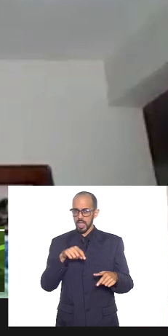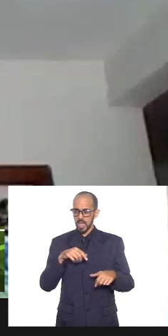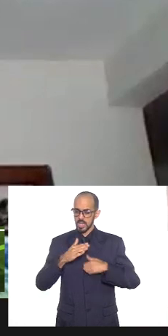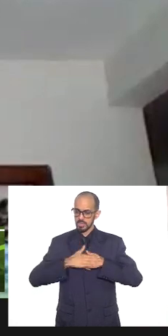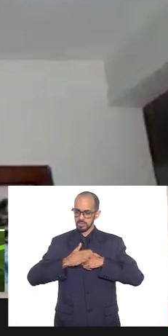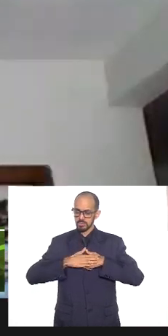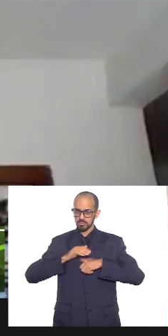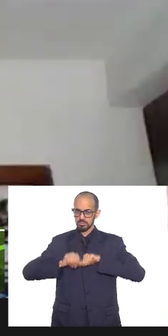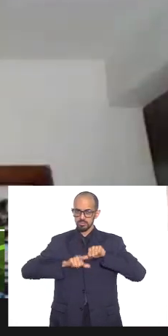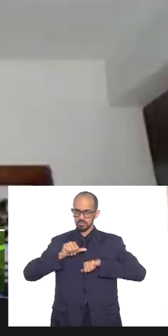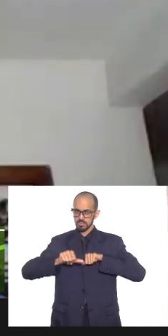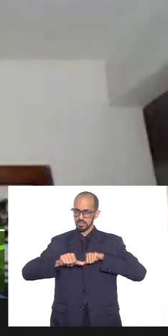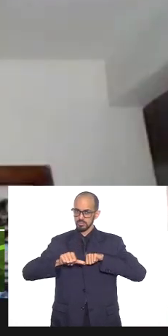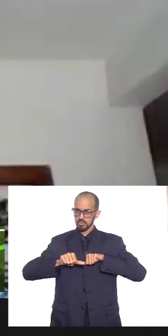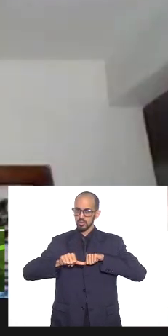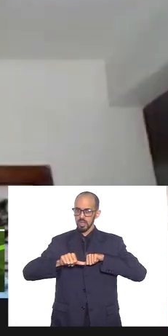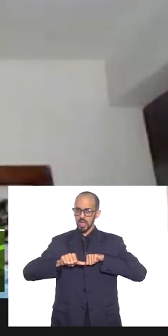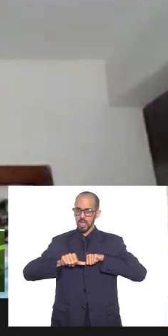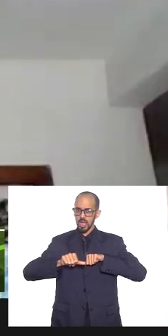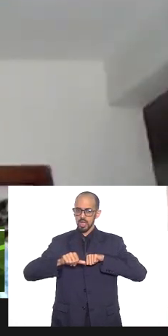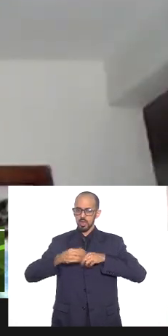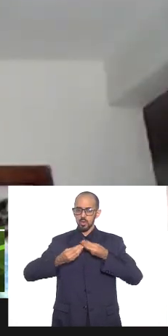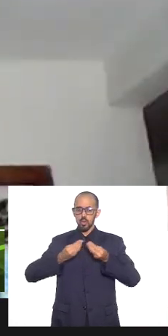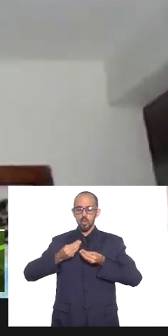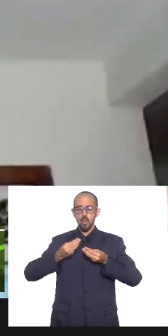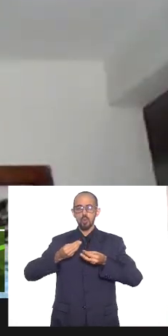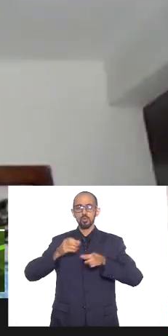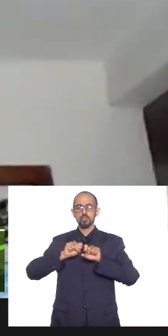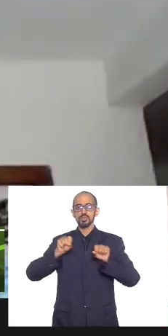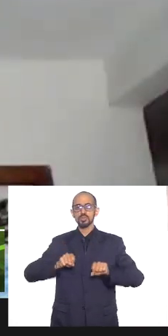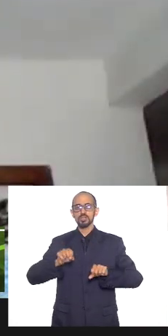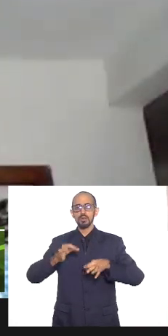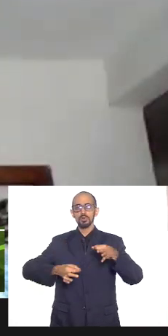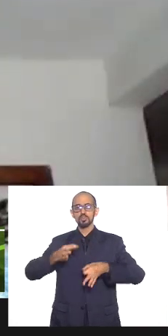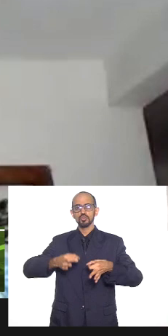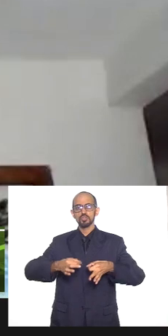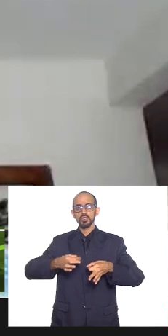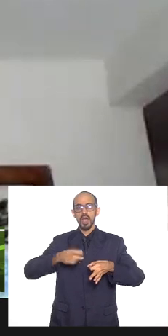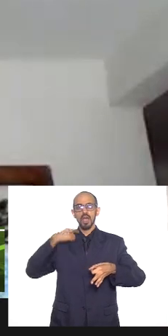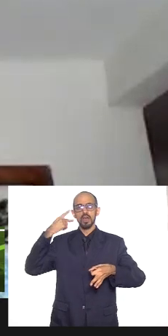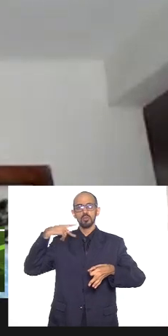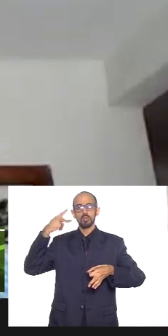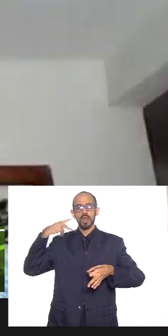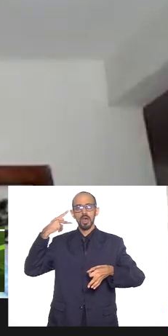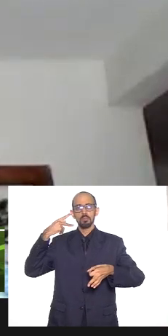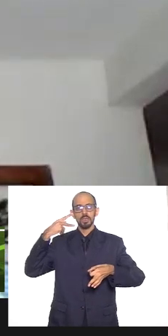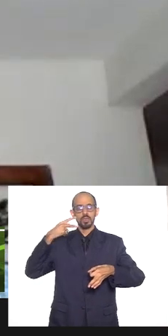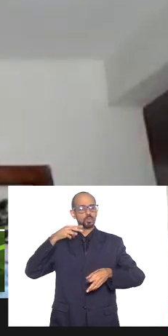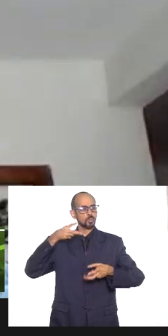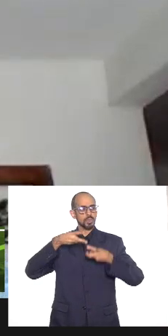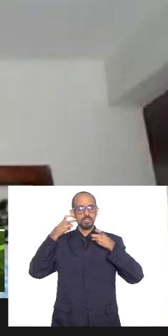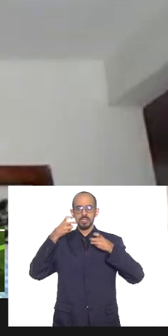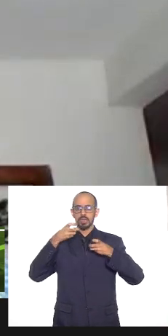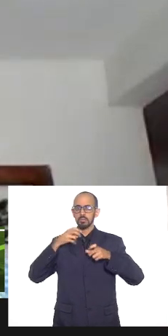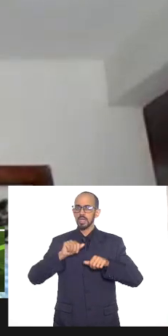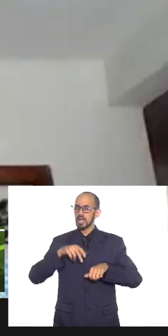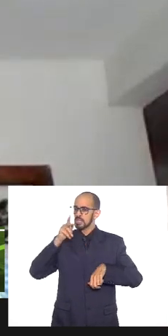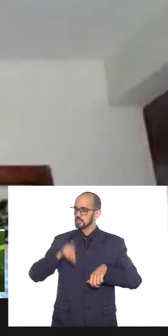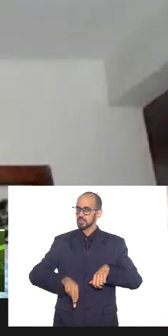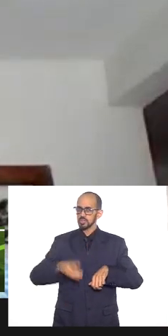pessoas se mudam como é que o judiciário vem isso o parlamento vem isso as pessoas não se mudam elas são